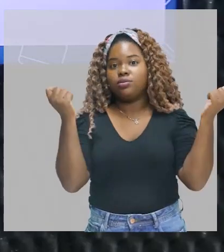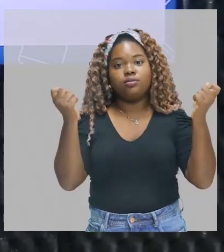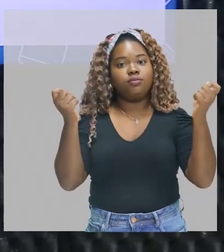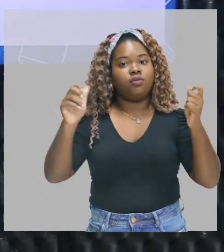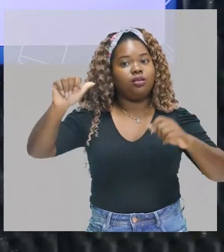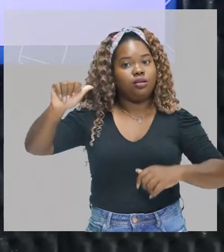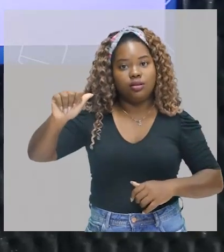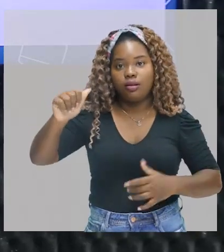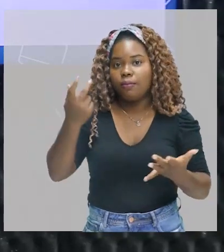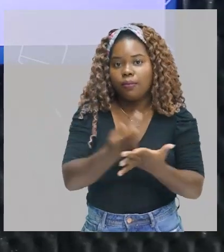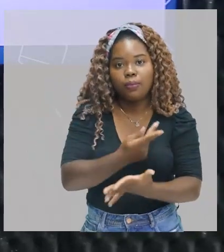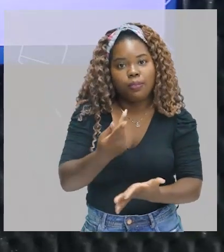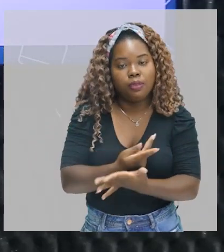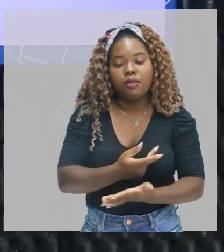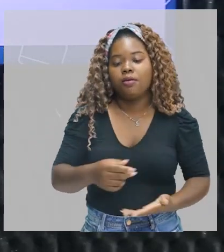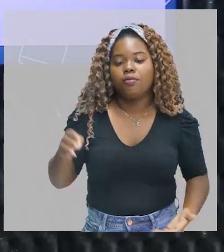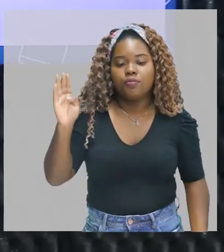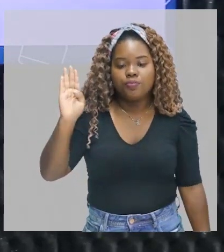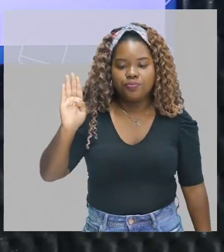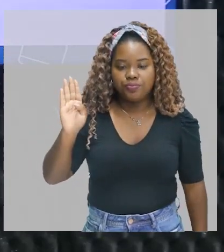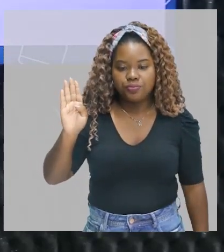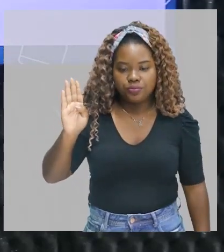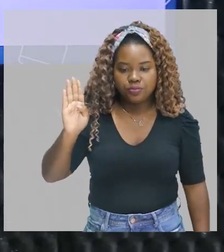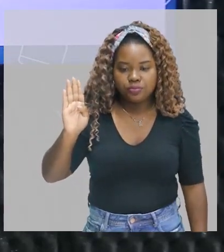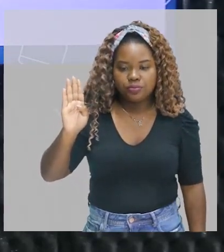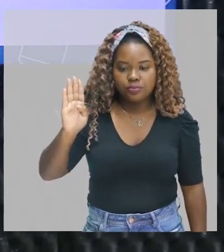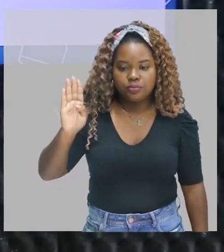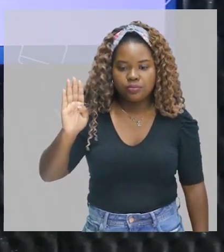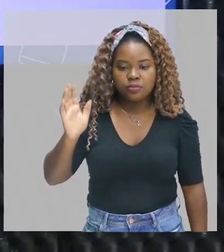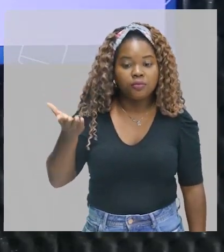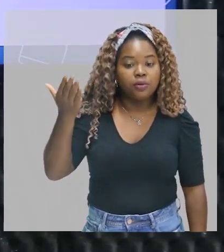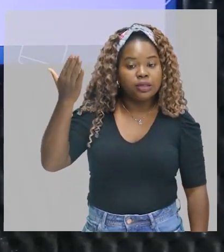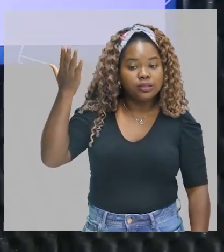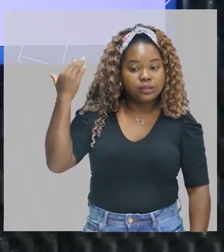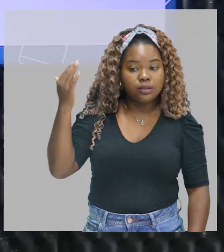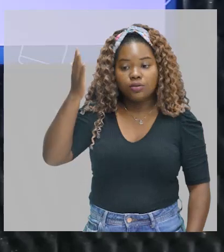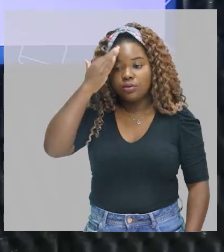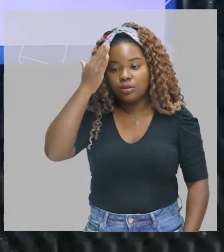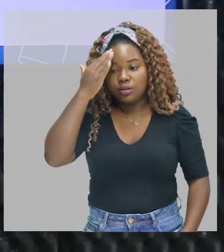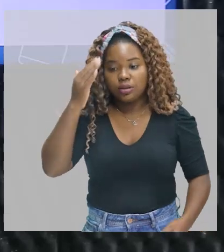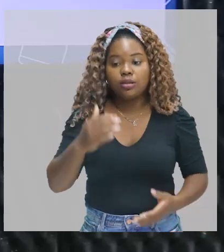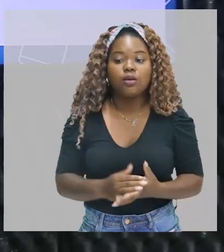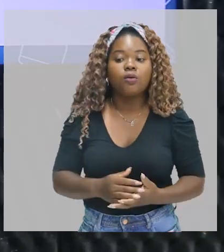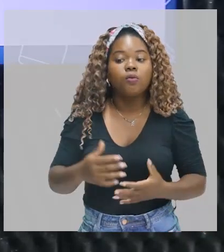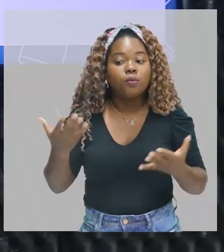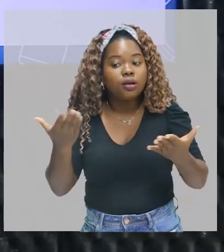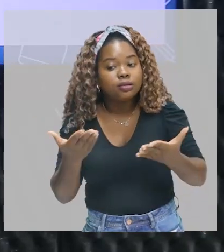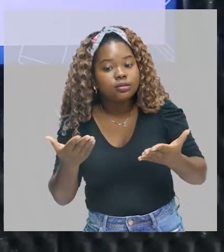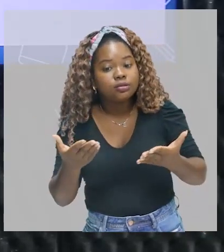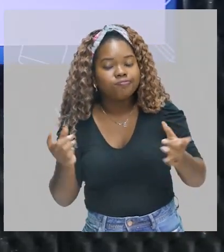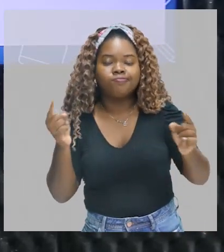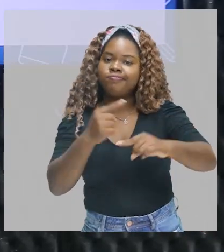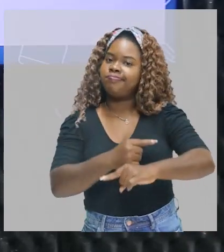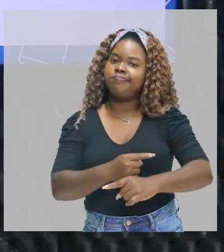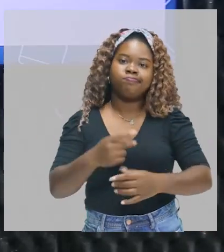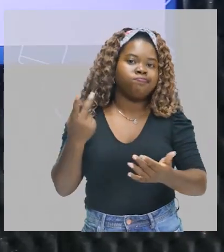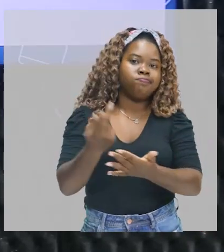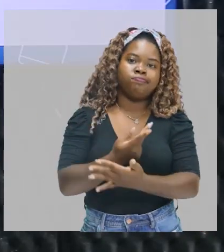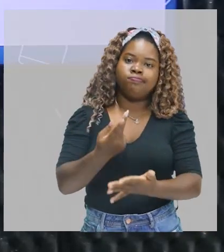essa questão, né? Cultivando o passado, compreender e explicar o presente, tá vendo? Opostos.